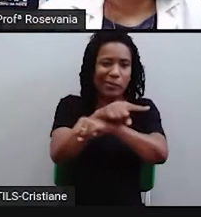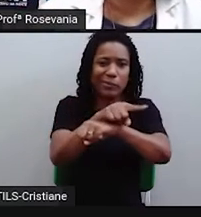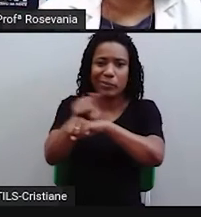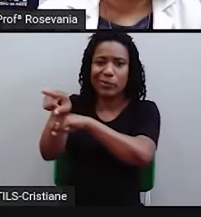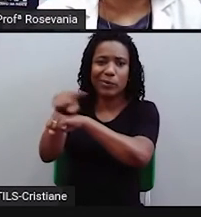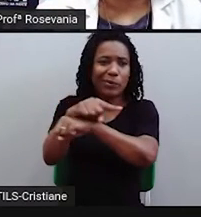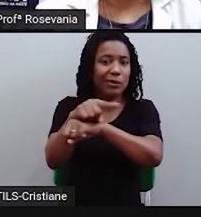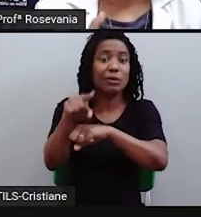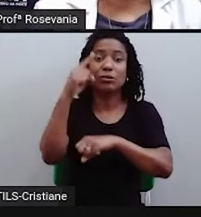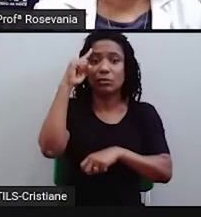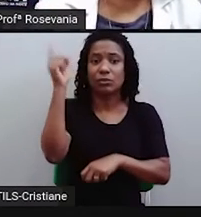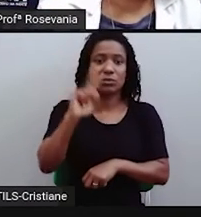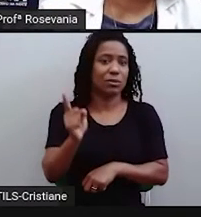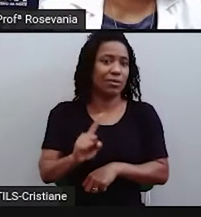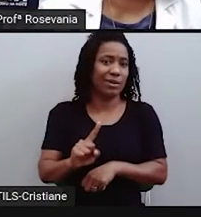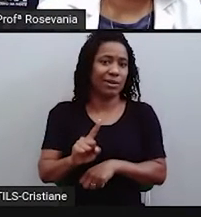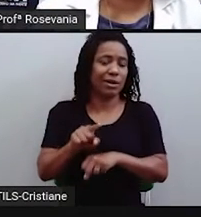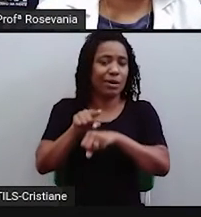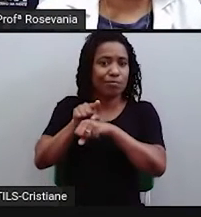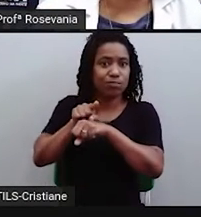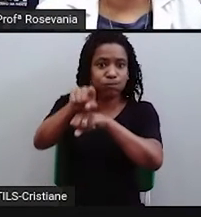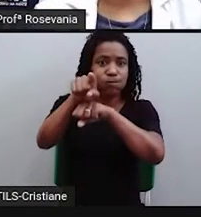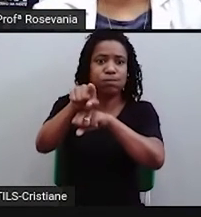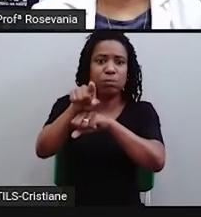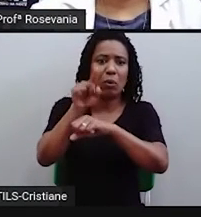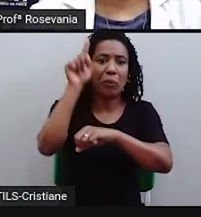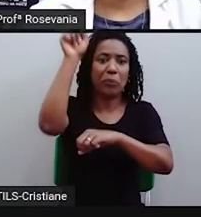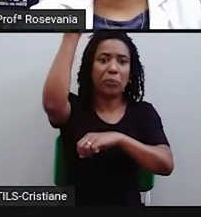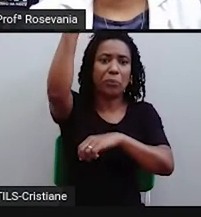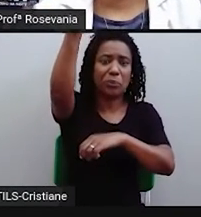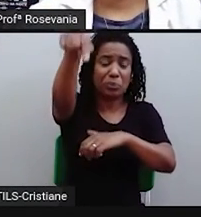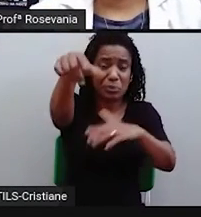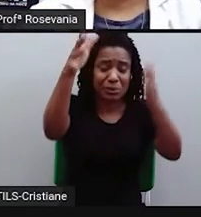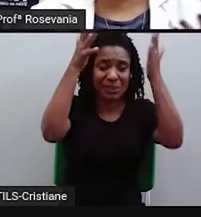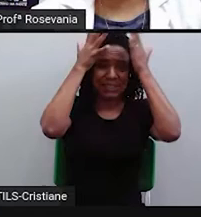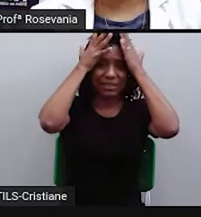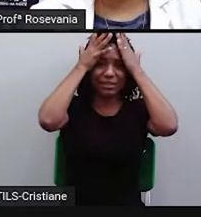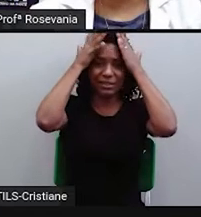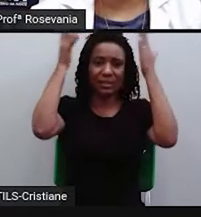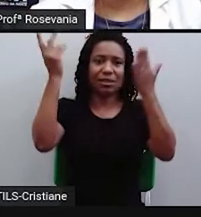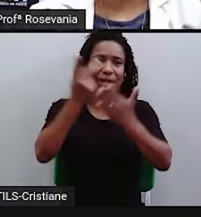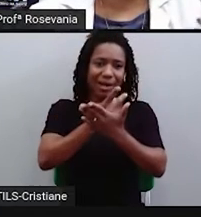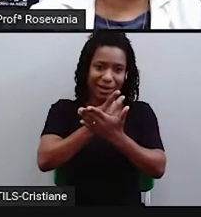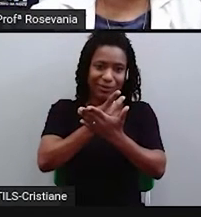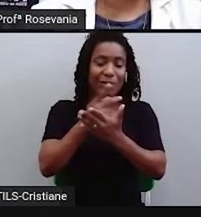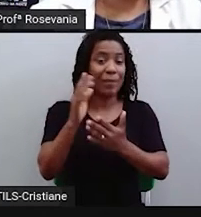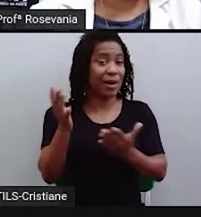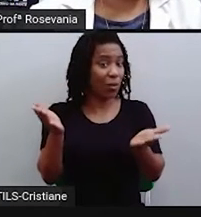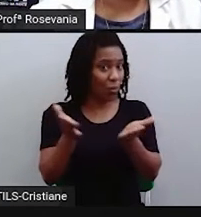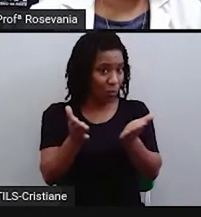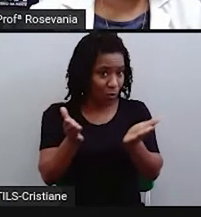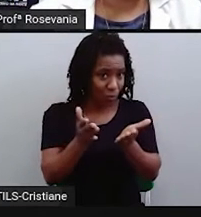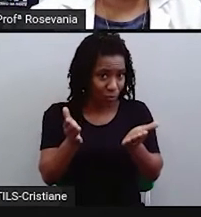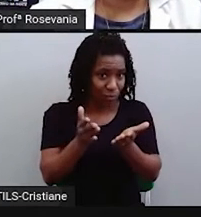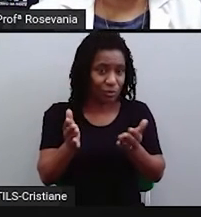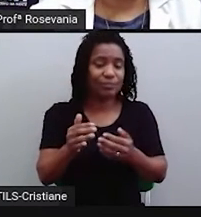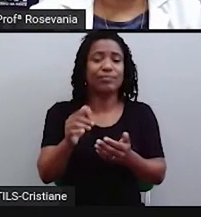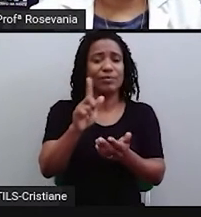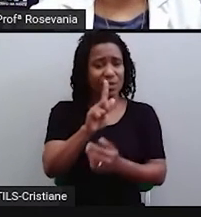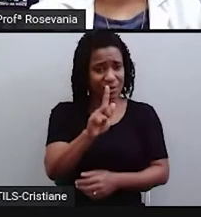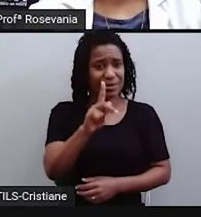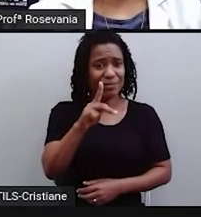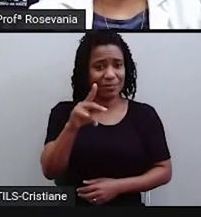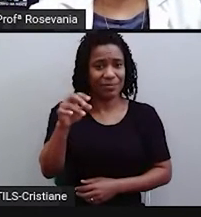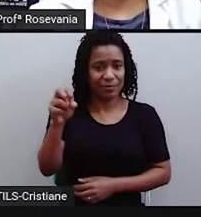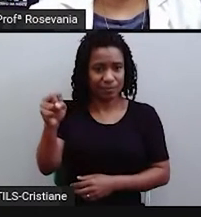que não tinha essa precisão nas coordenadas geográficas. E, hoje, os aparelhos, né? Os aparelhos, de modo